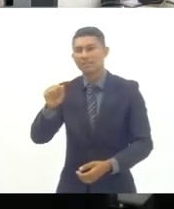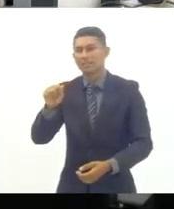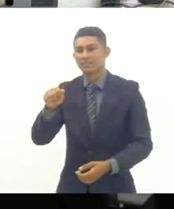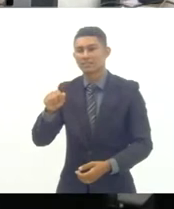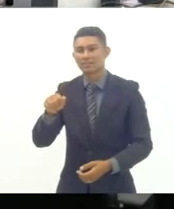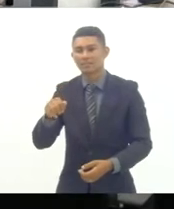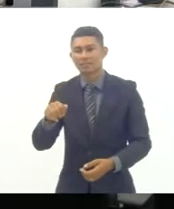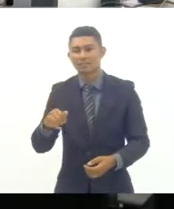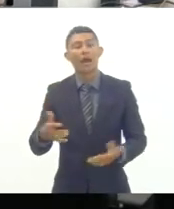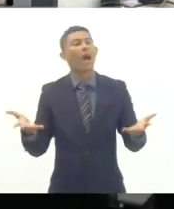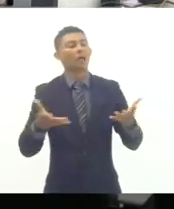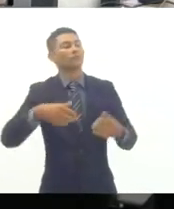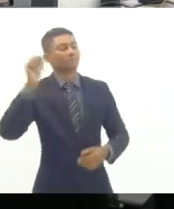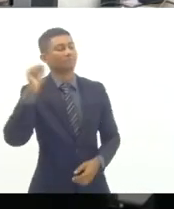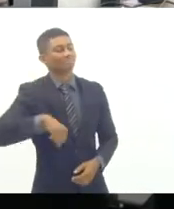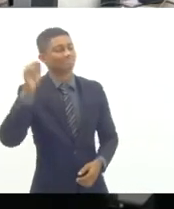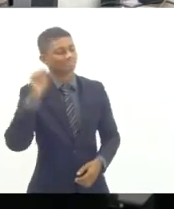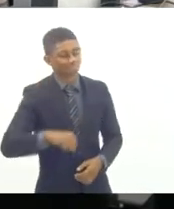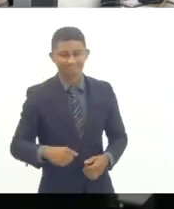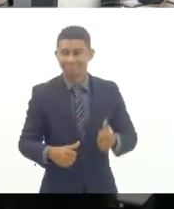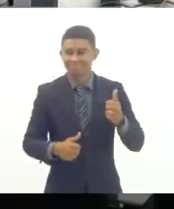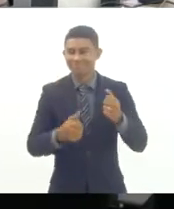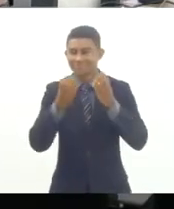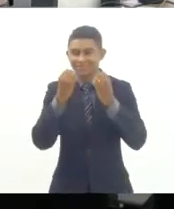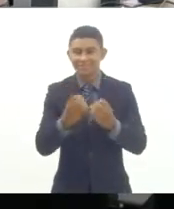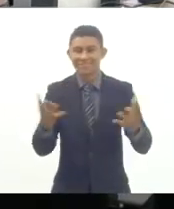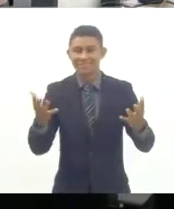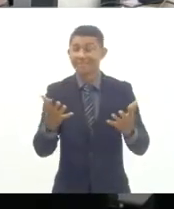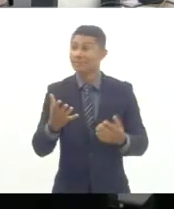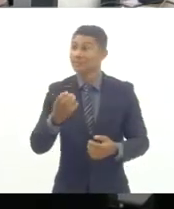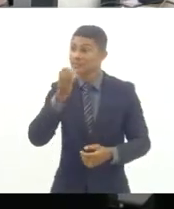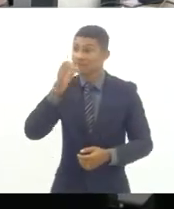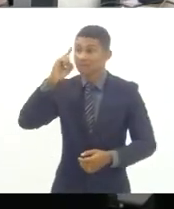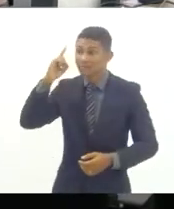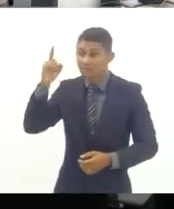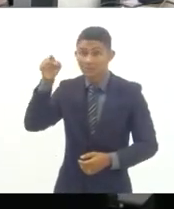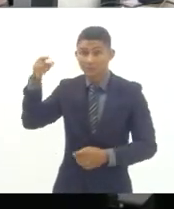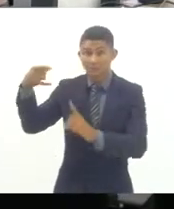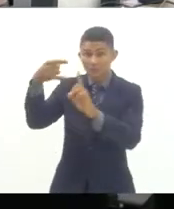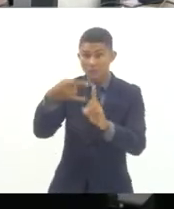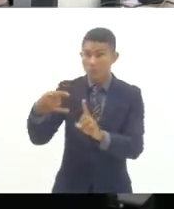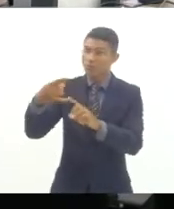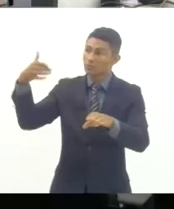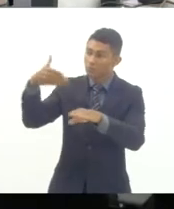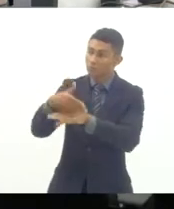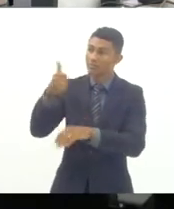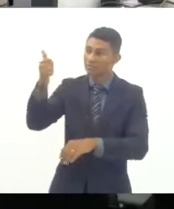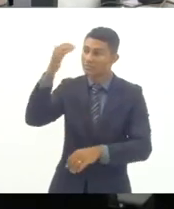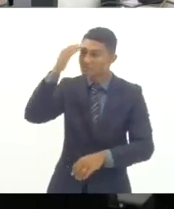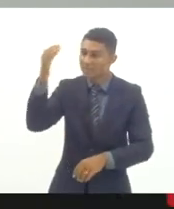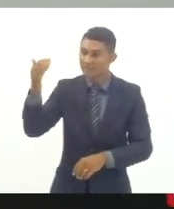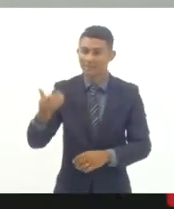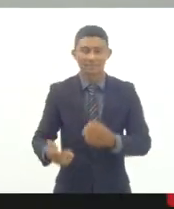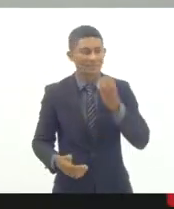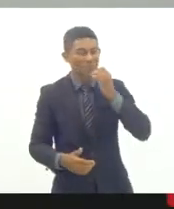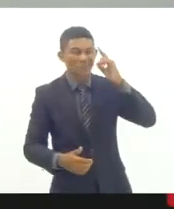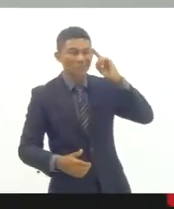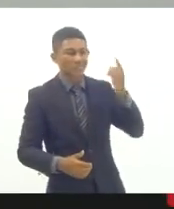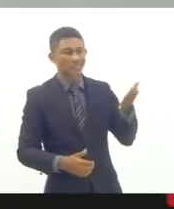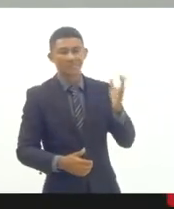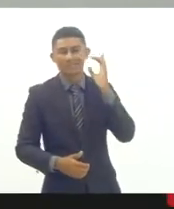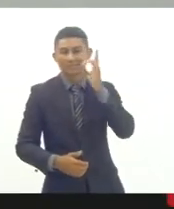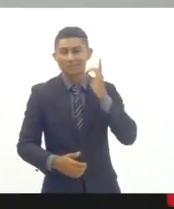me ouvindo ainda? Agora estamos. Ah, que bom. Bom dia, Malvina. Obrigado pela presença. dia. Bom dia, deputado Flávio